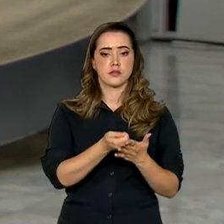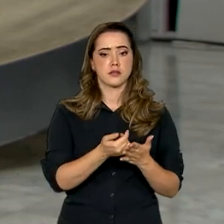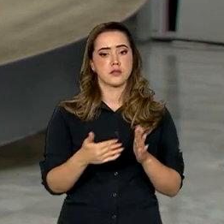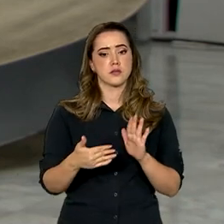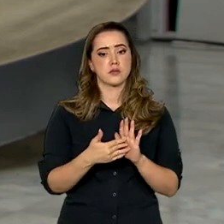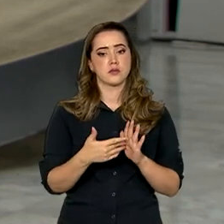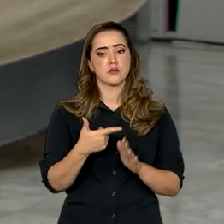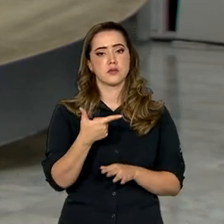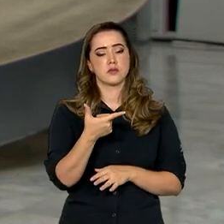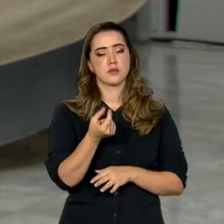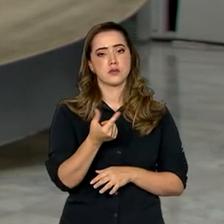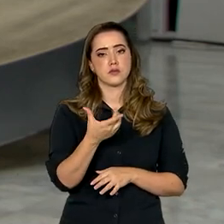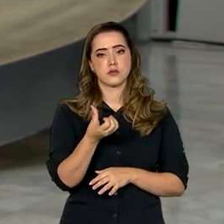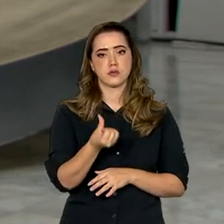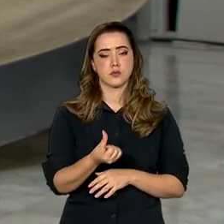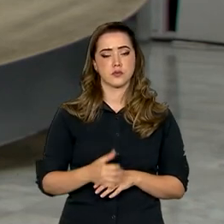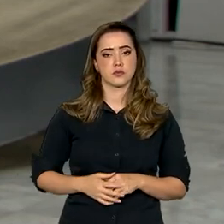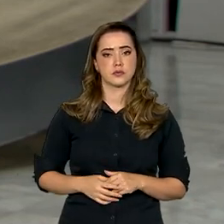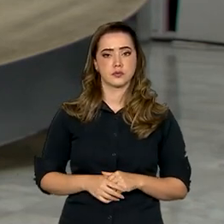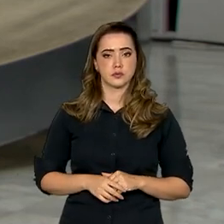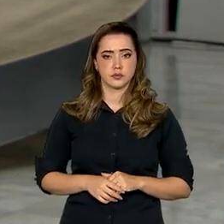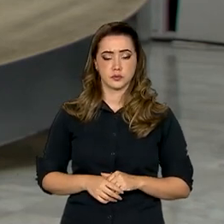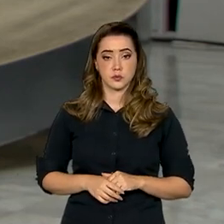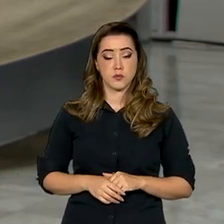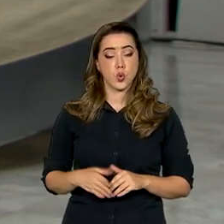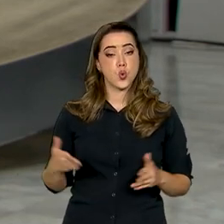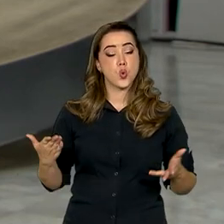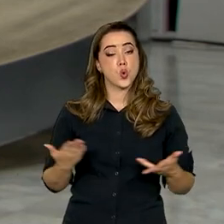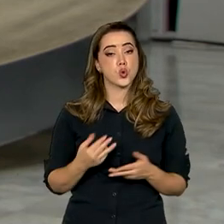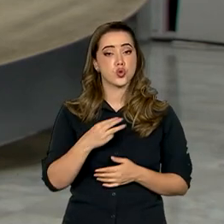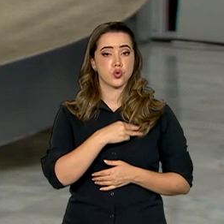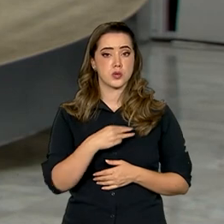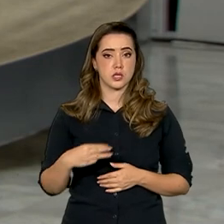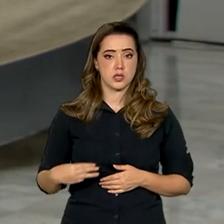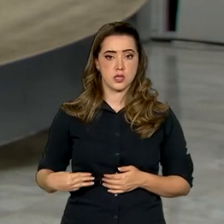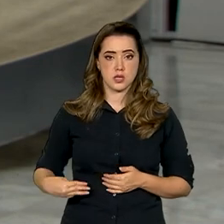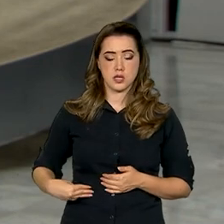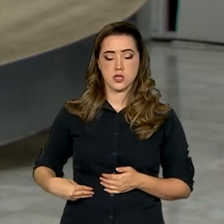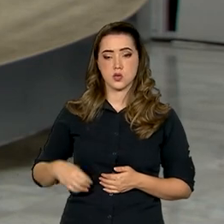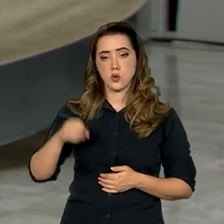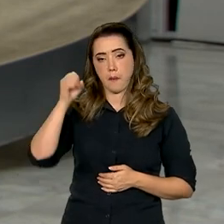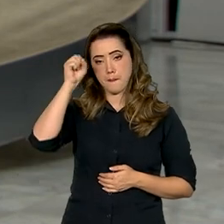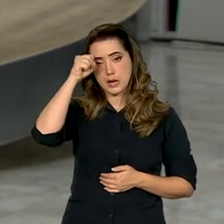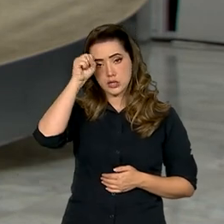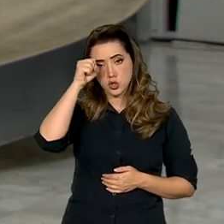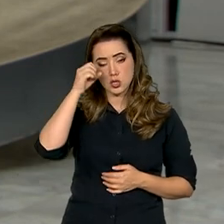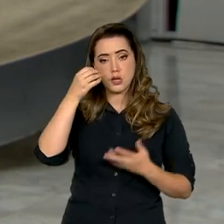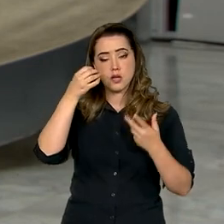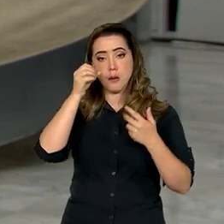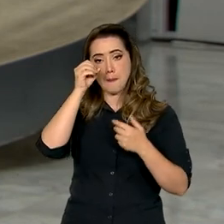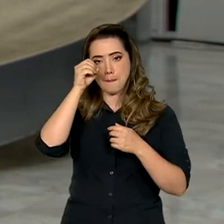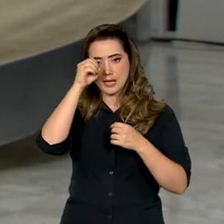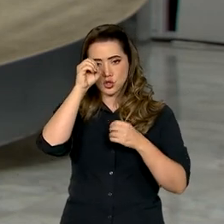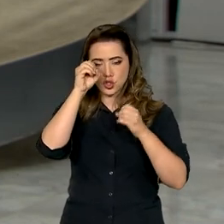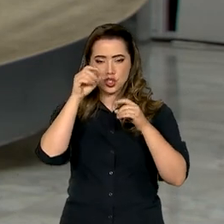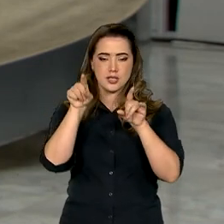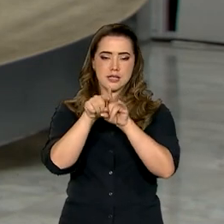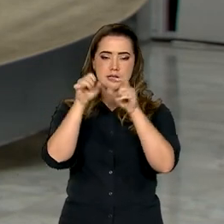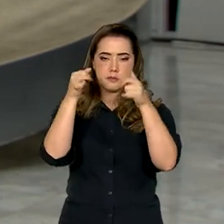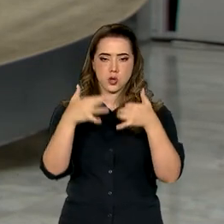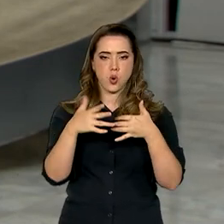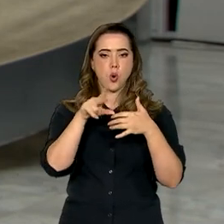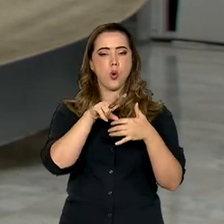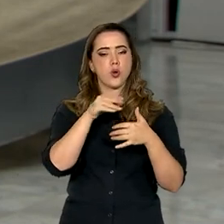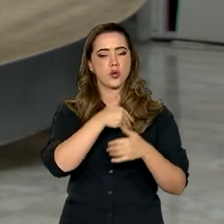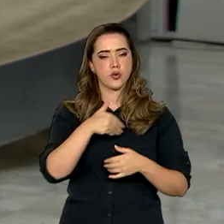2026. Hoje, o ministro Alexandre Padilha disse que o governo federal vai antecipar a parcela